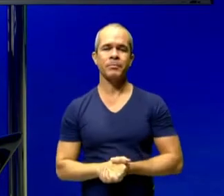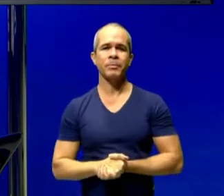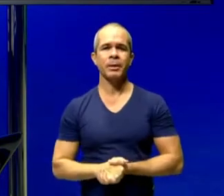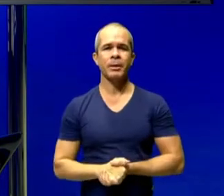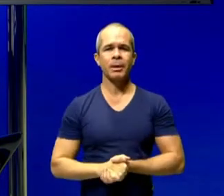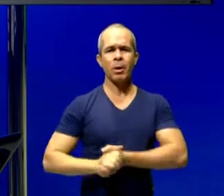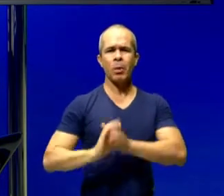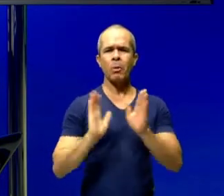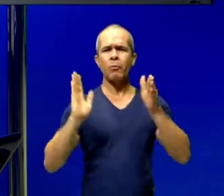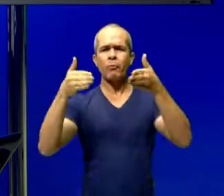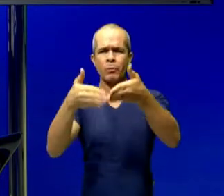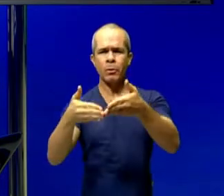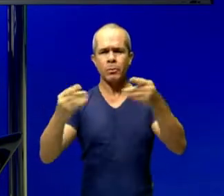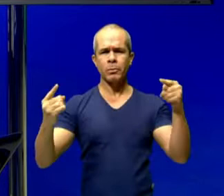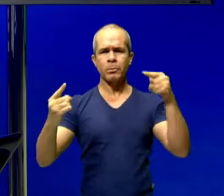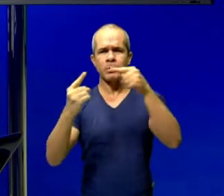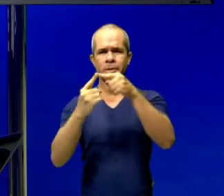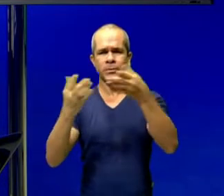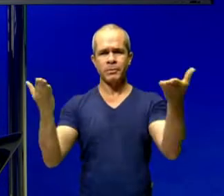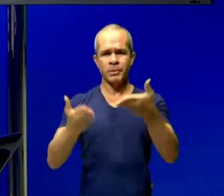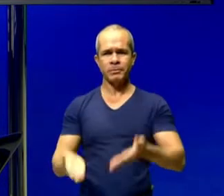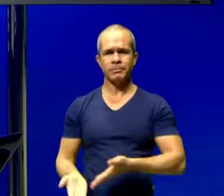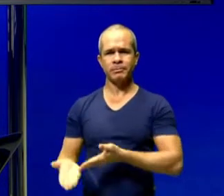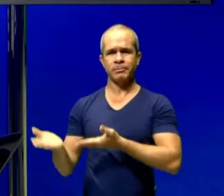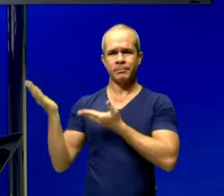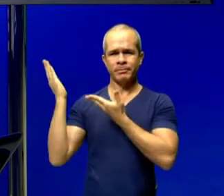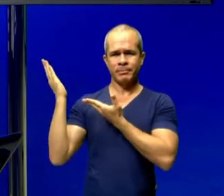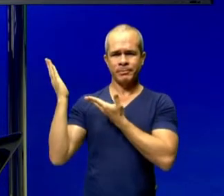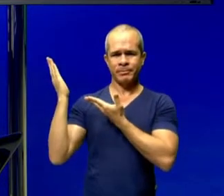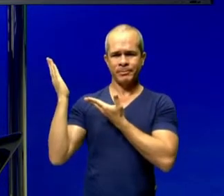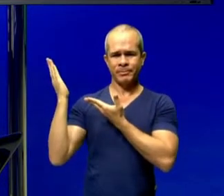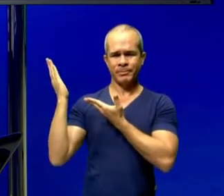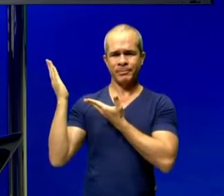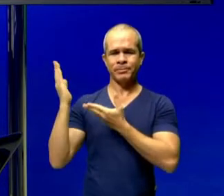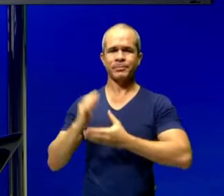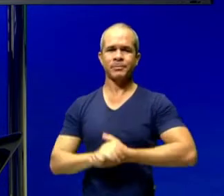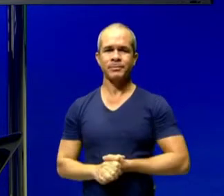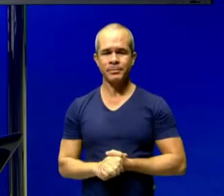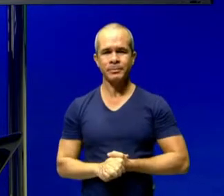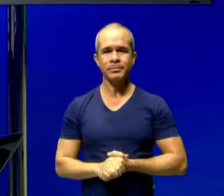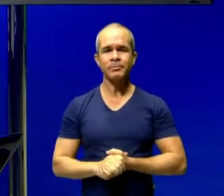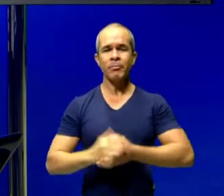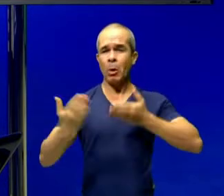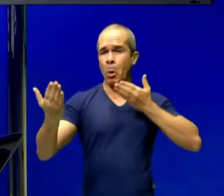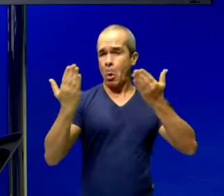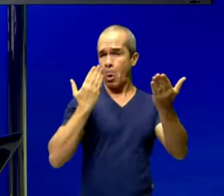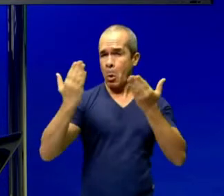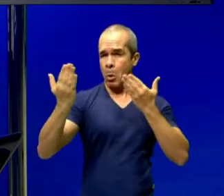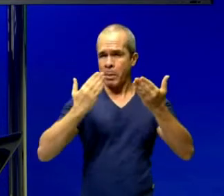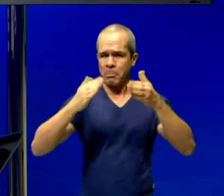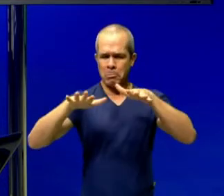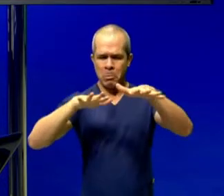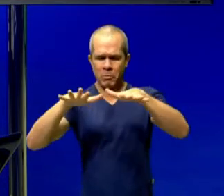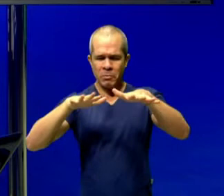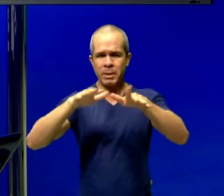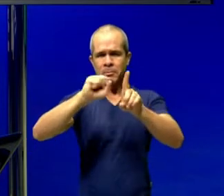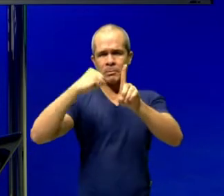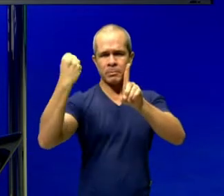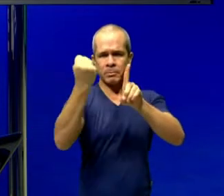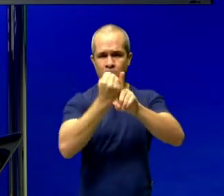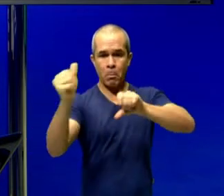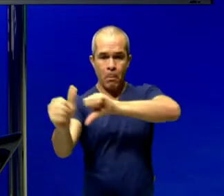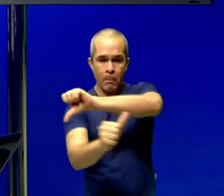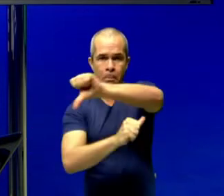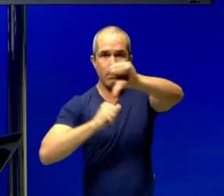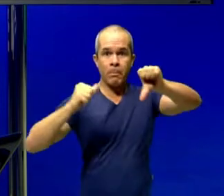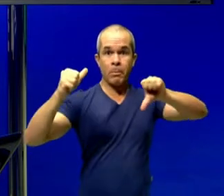expectativa de aprendizagem, olha na tela, é comparar os movimentos sociais que contribuíram para as mudanças em